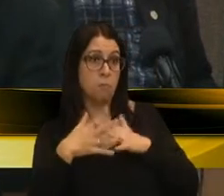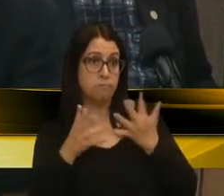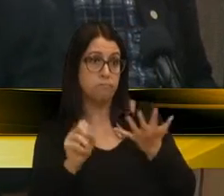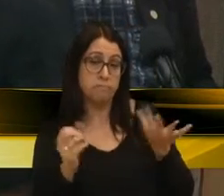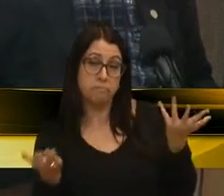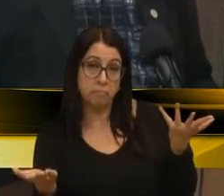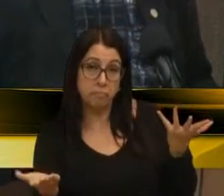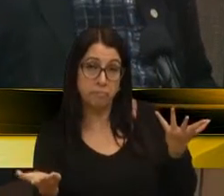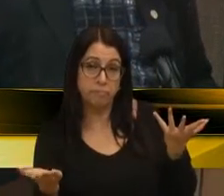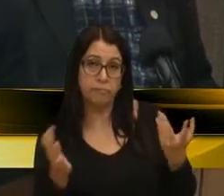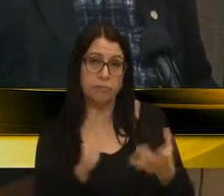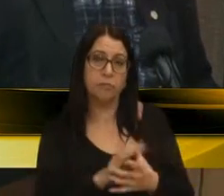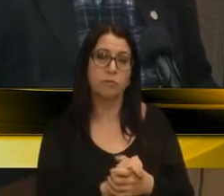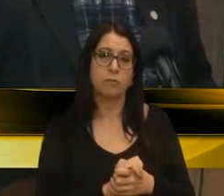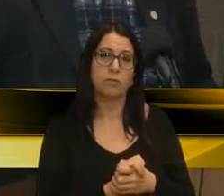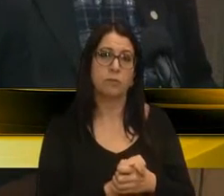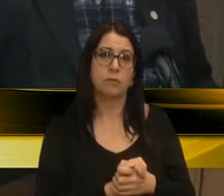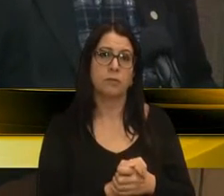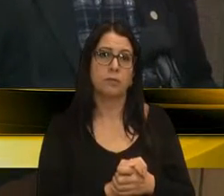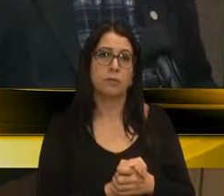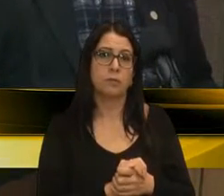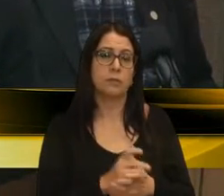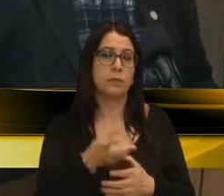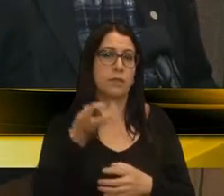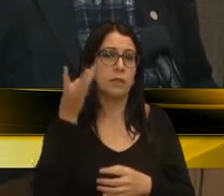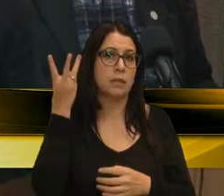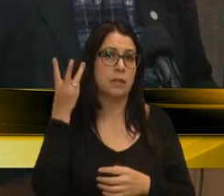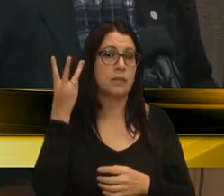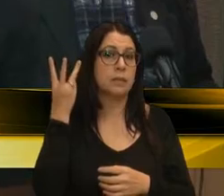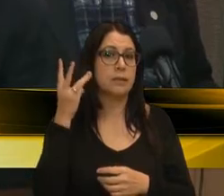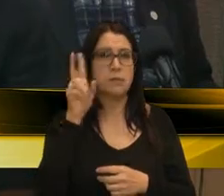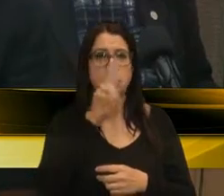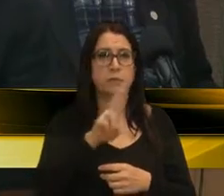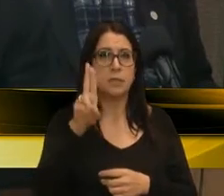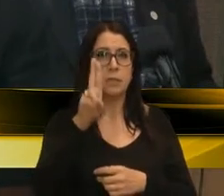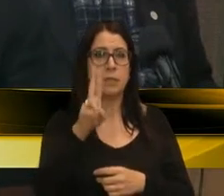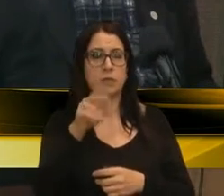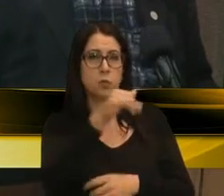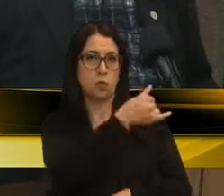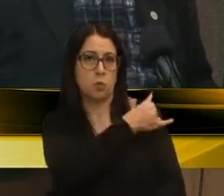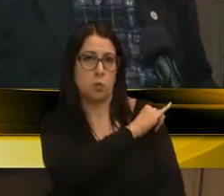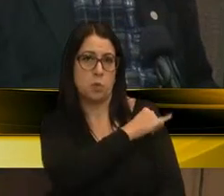feito, como foi feito naquelas três universidades do Rio, da Bahia.